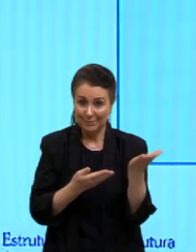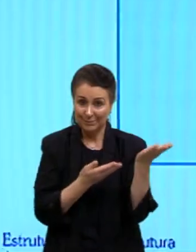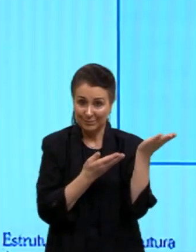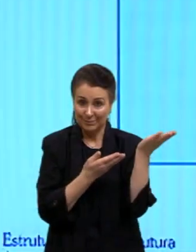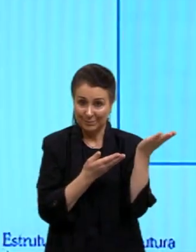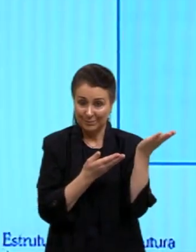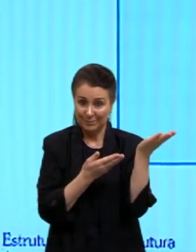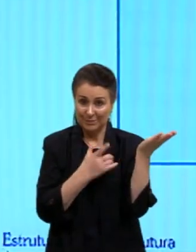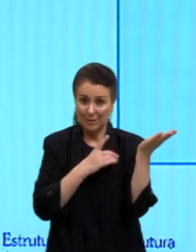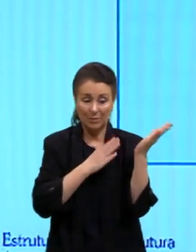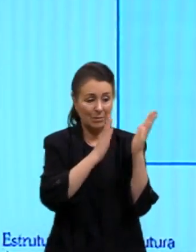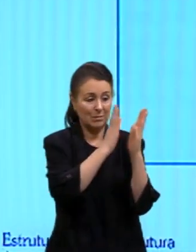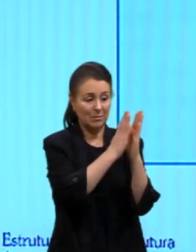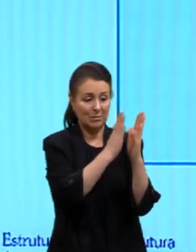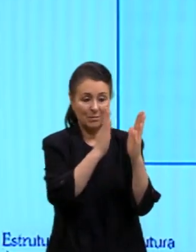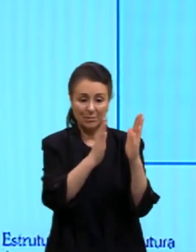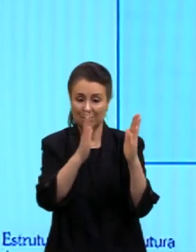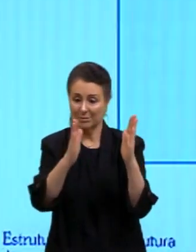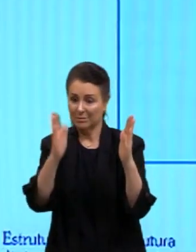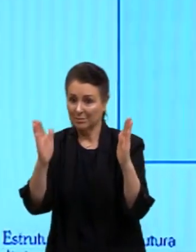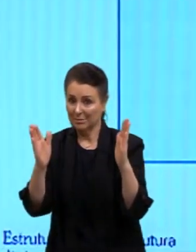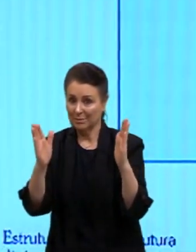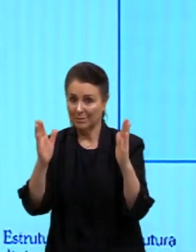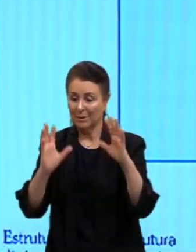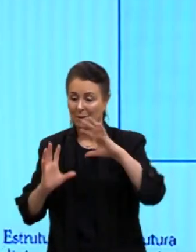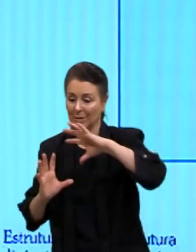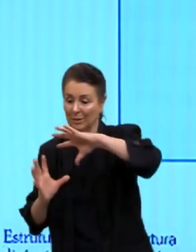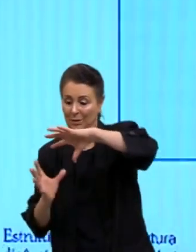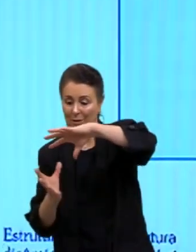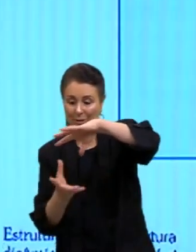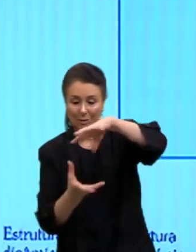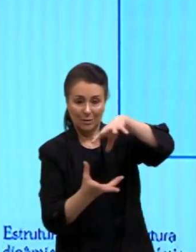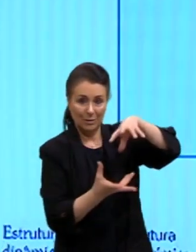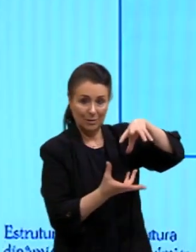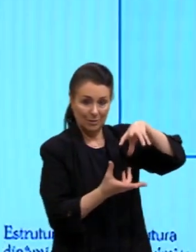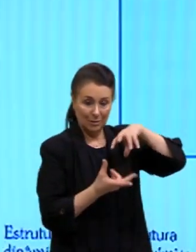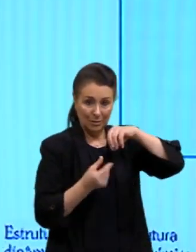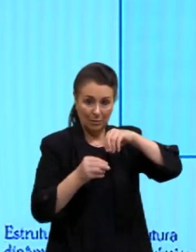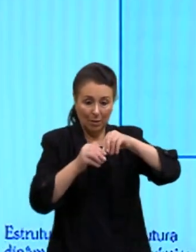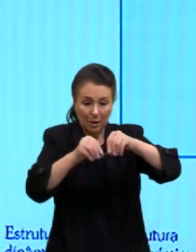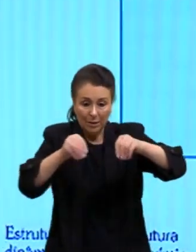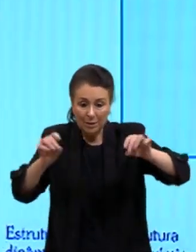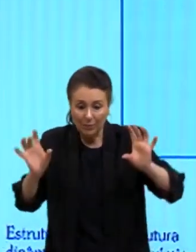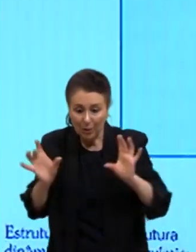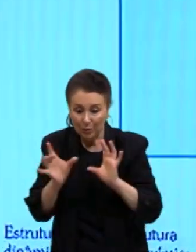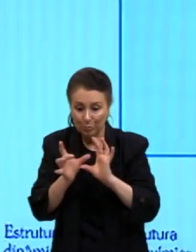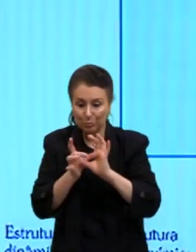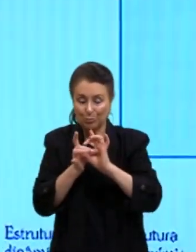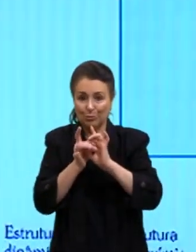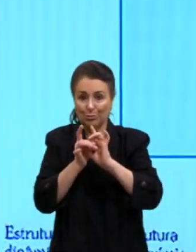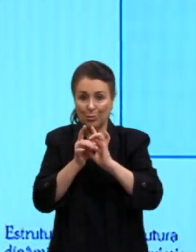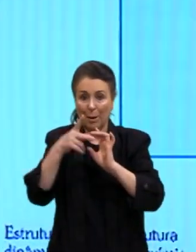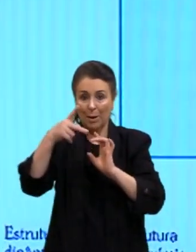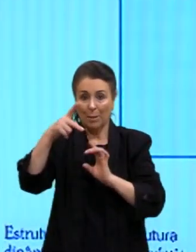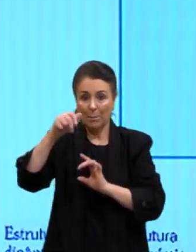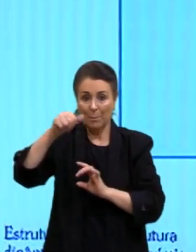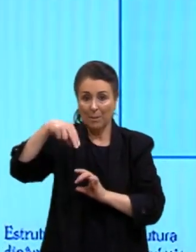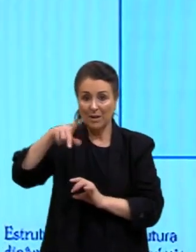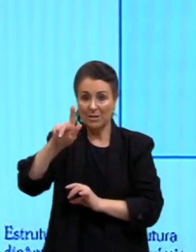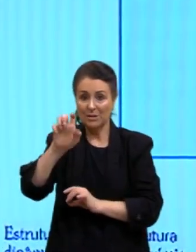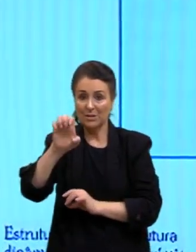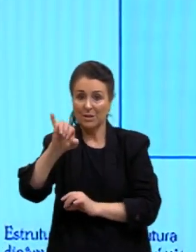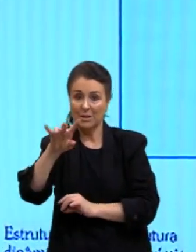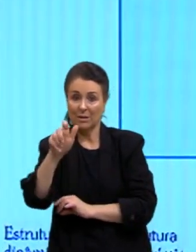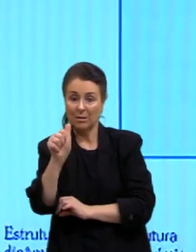nosso planeta. Nós tivemos o Pangeia, que era toda a massa terrestre unida. A gente chamava isso de Pangeia. Daí ela